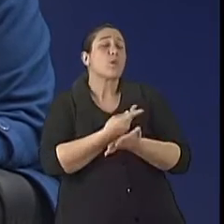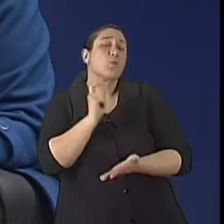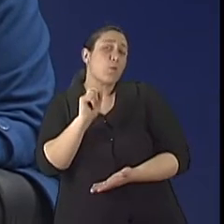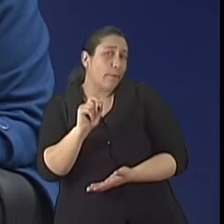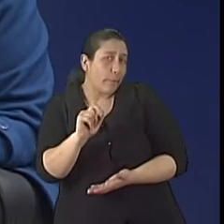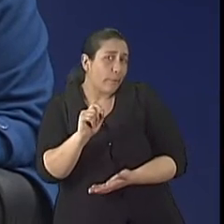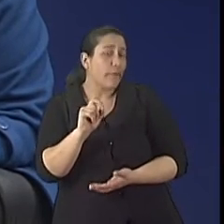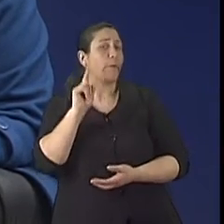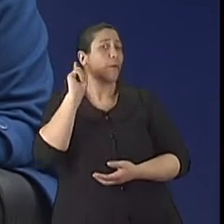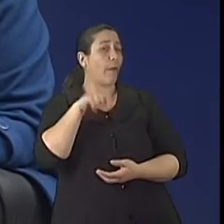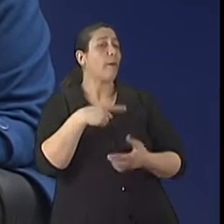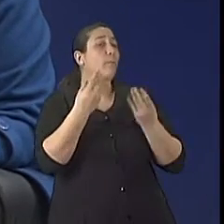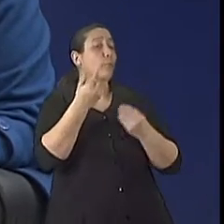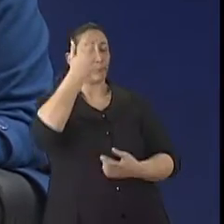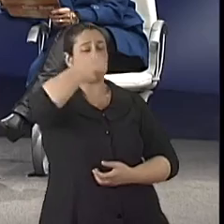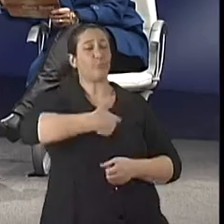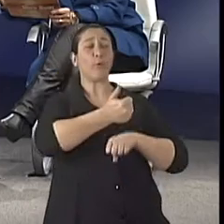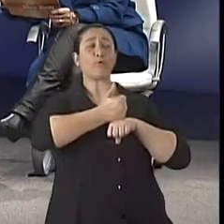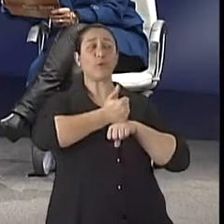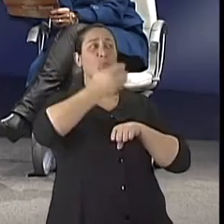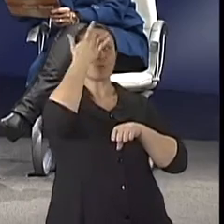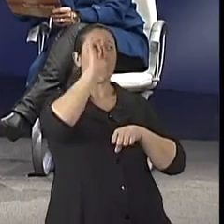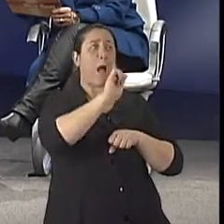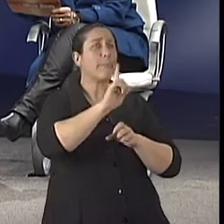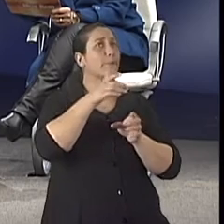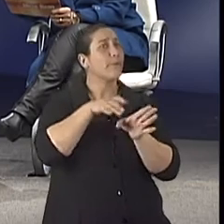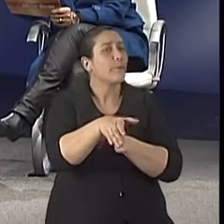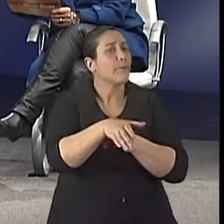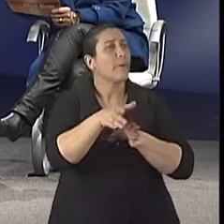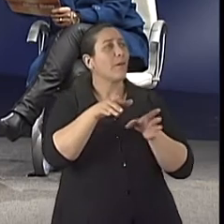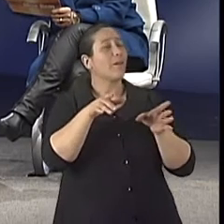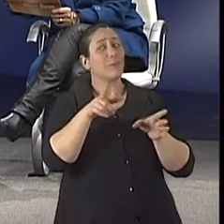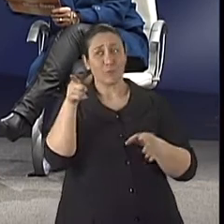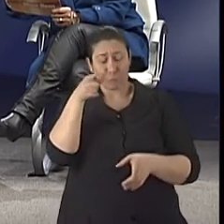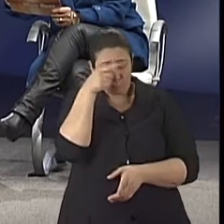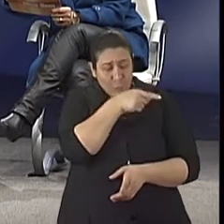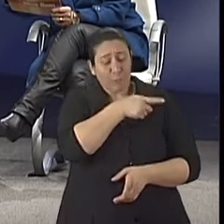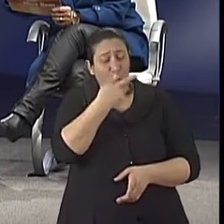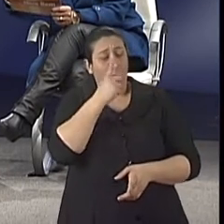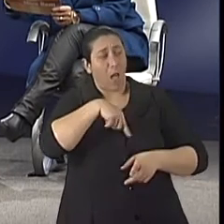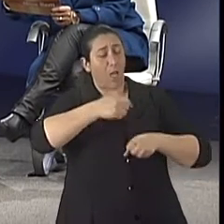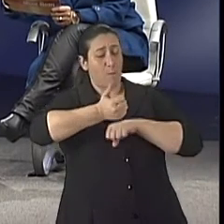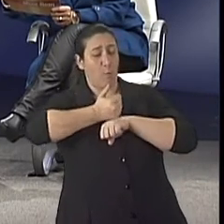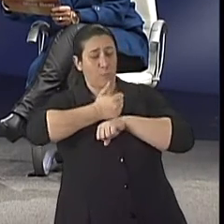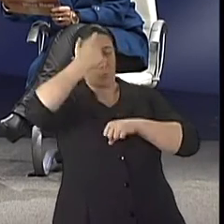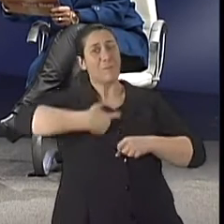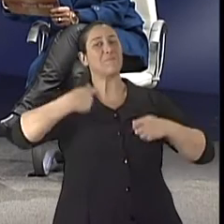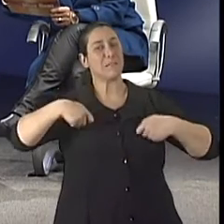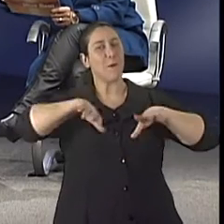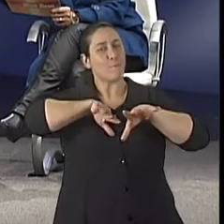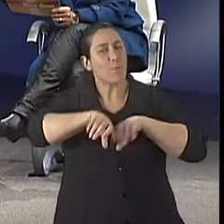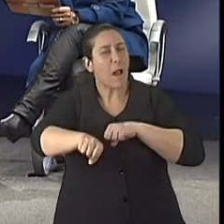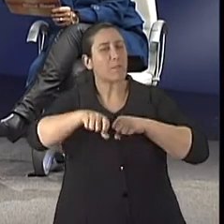de orientação do profissional. Tu tocaste muito bem quando você disse assim, a preparação do profissional que vai trabalhar com o